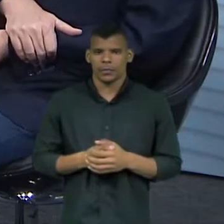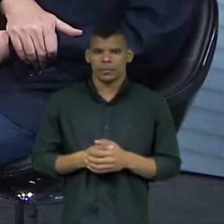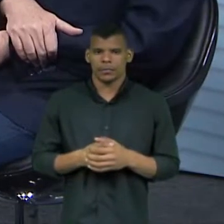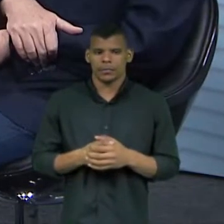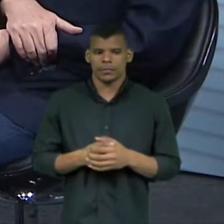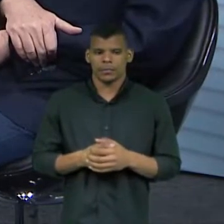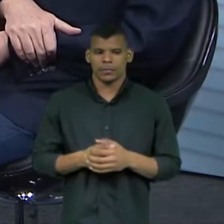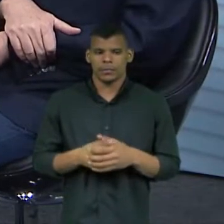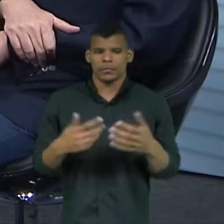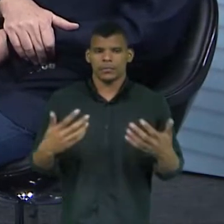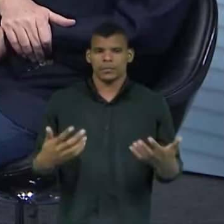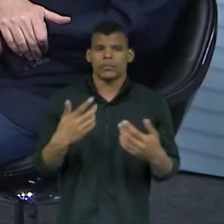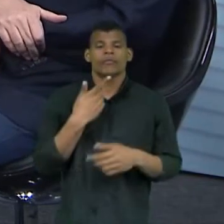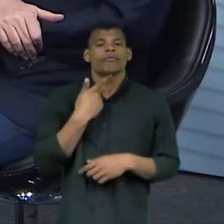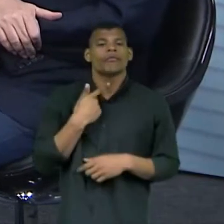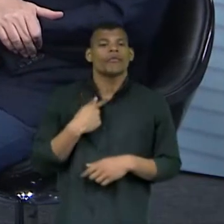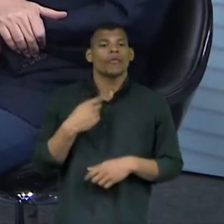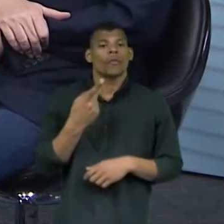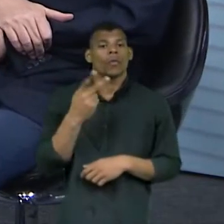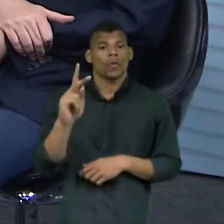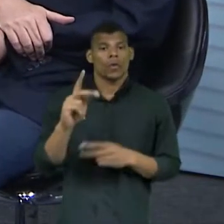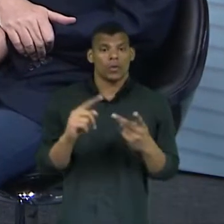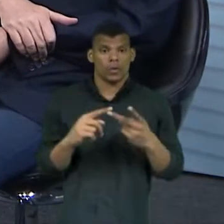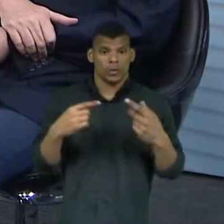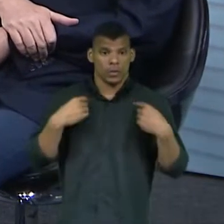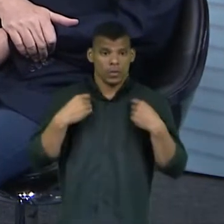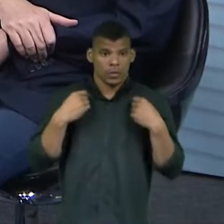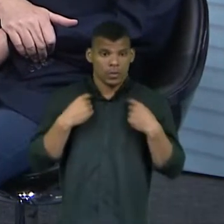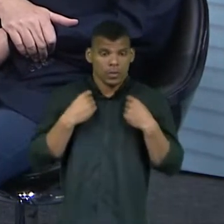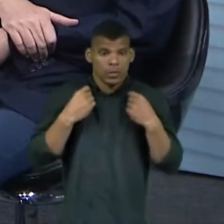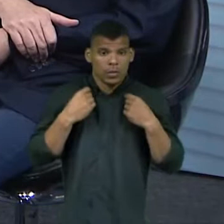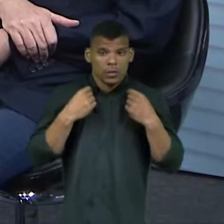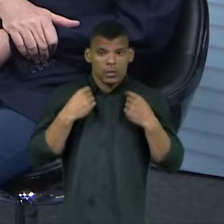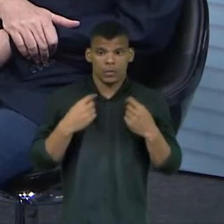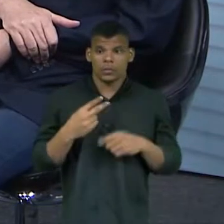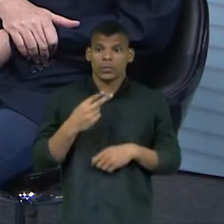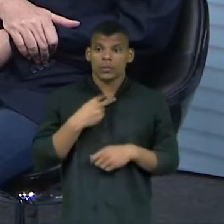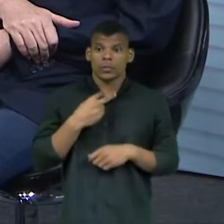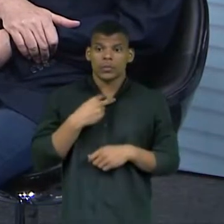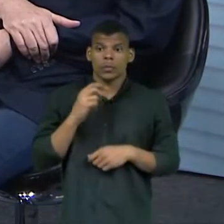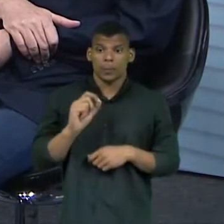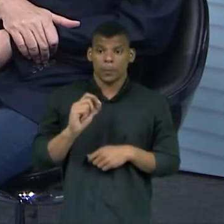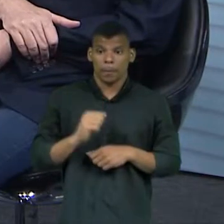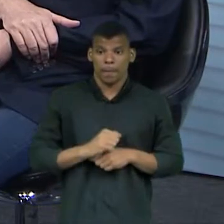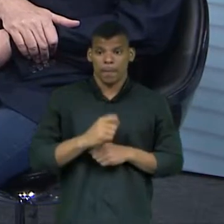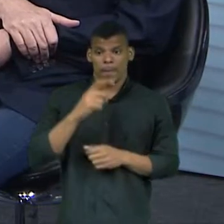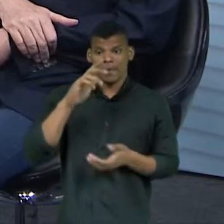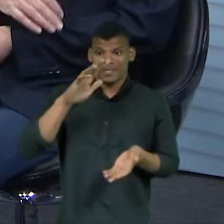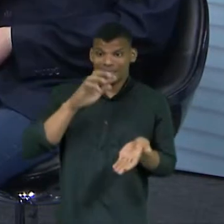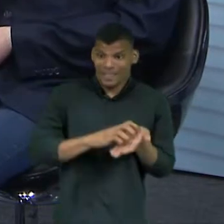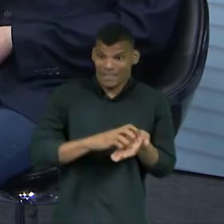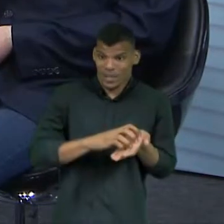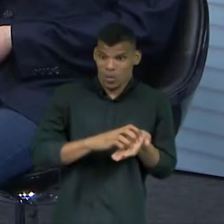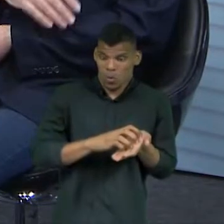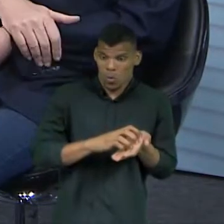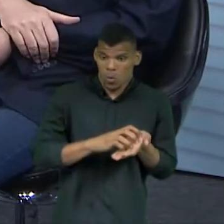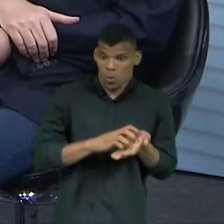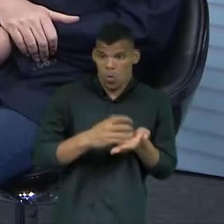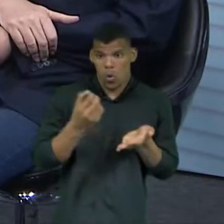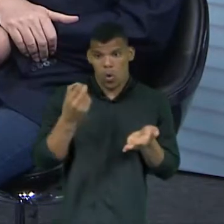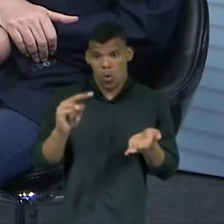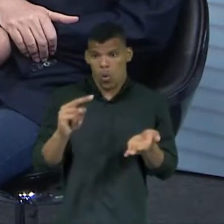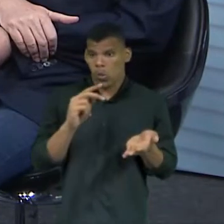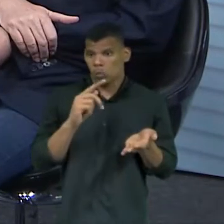pensamento e da sua vontade, pode andar com camisa, pode... Pode. O que não podemos é, como agente público, seja gestor